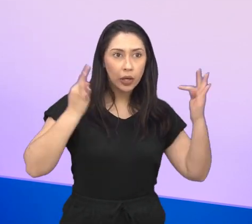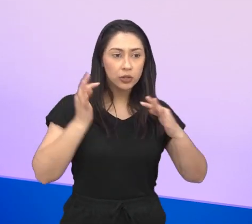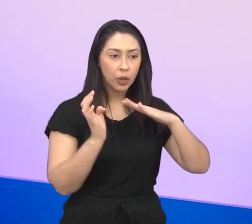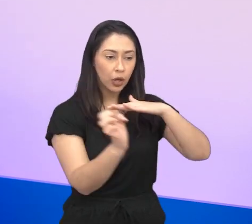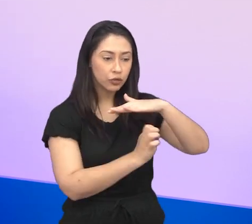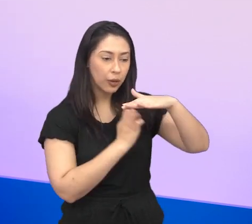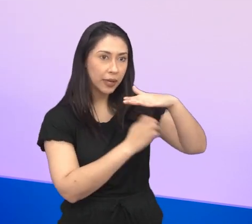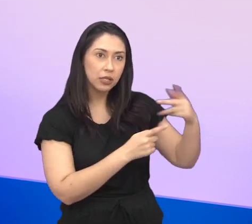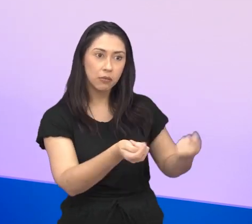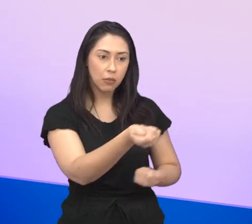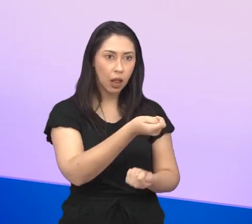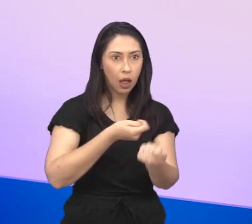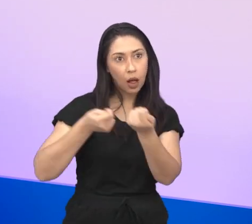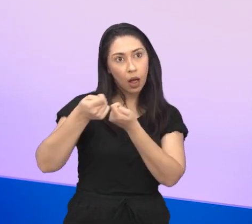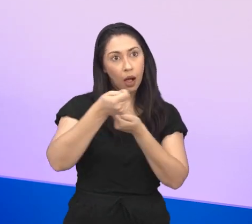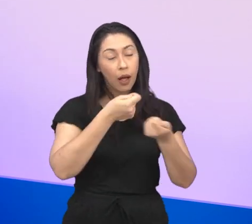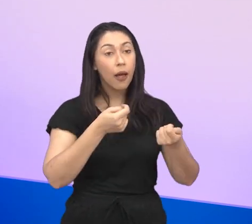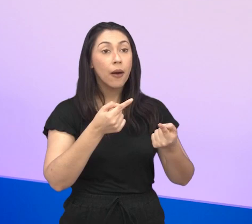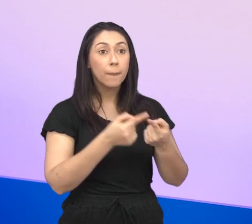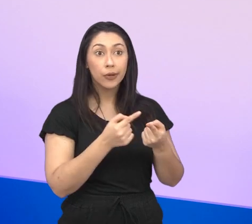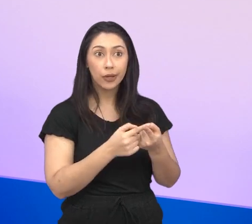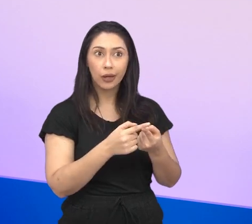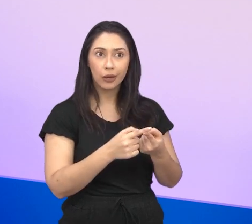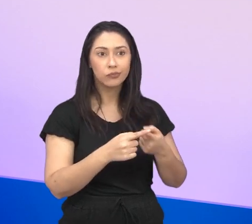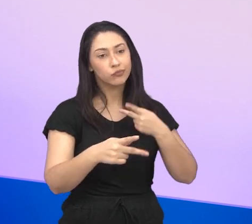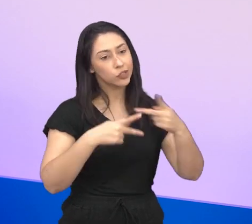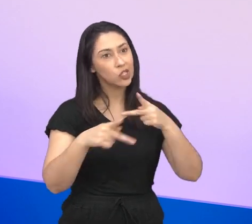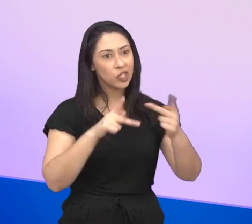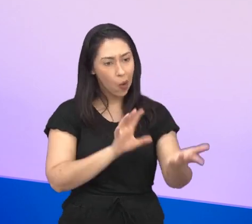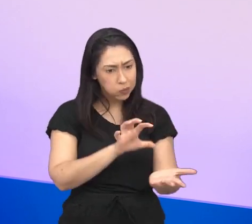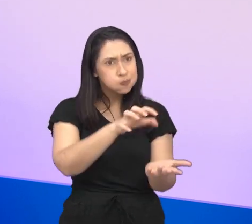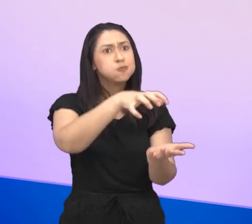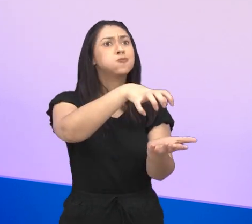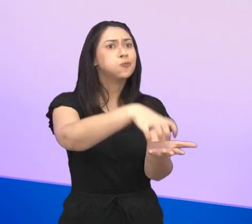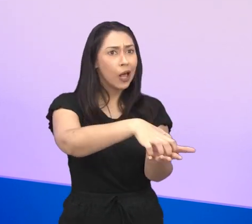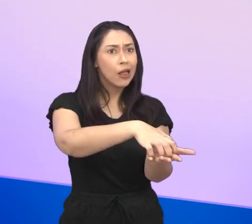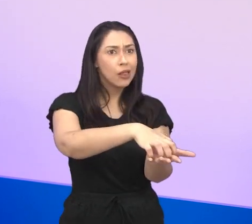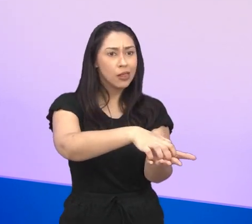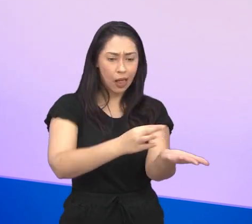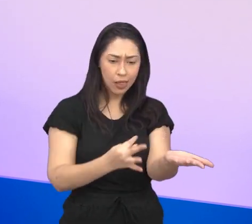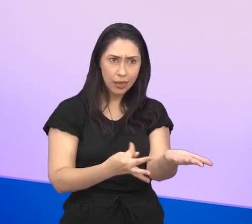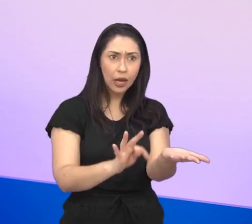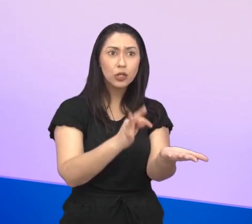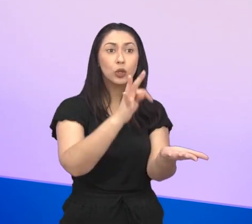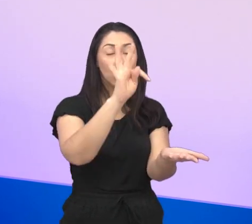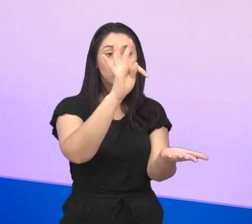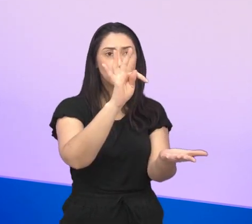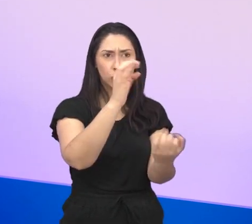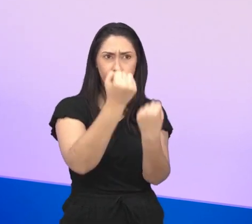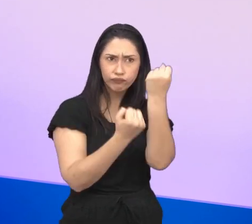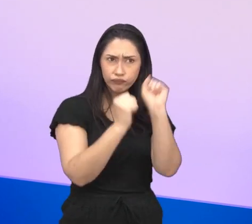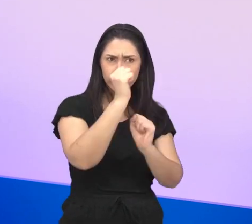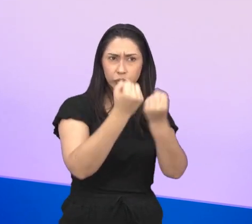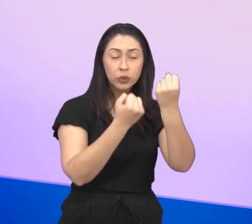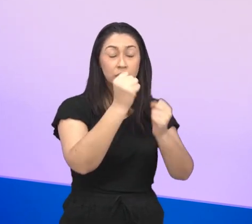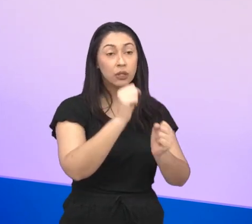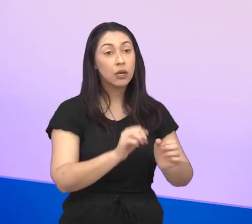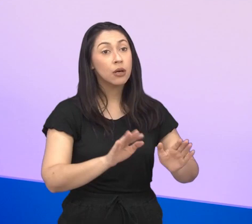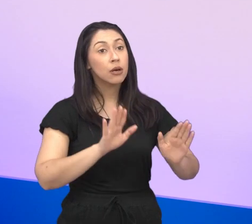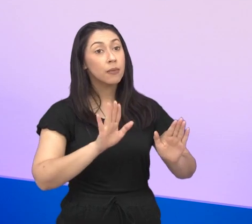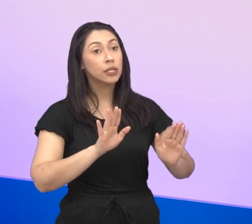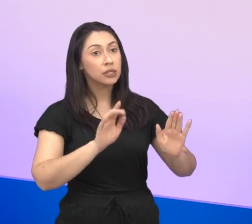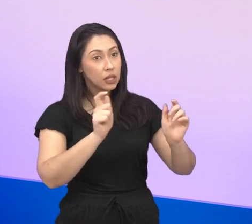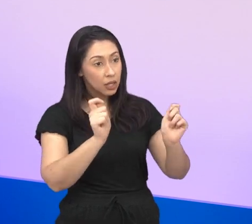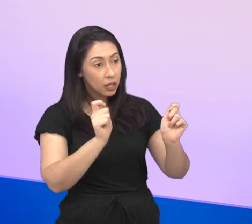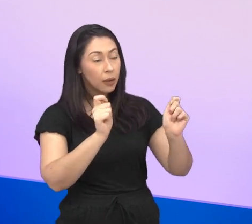negócios, em razão do polo tecnológico que nós somos e do polo industrial, mas nós temos ainda possibilidades de